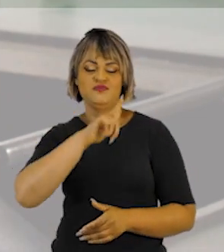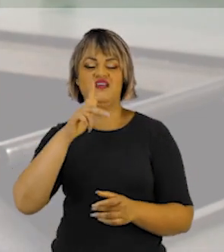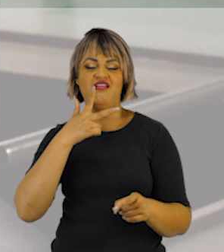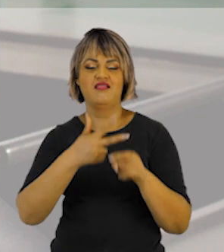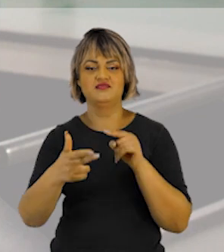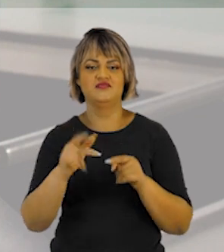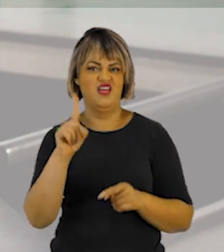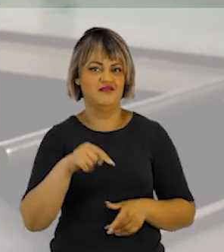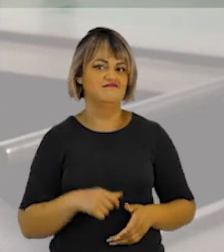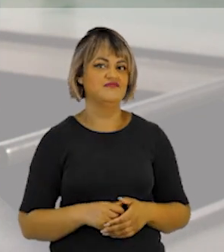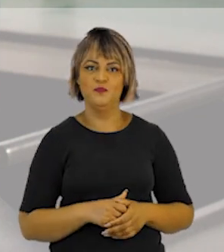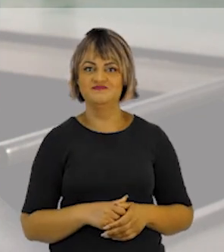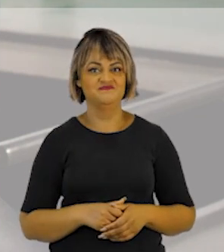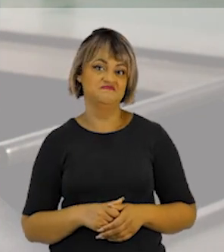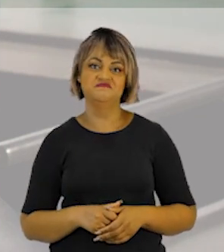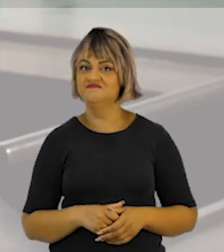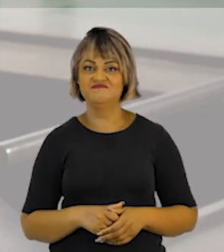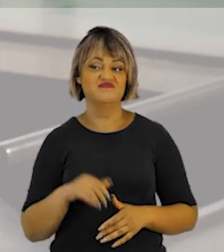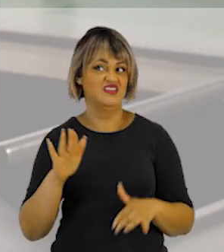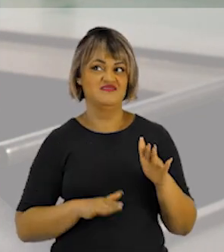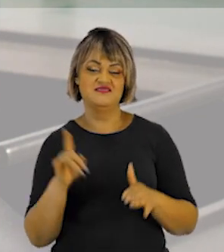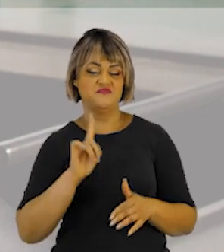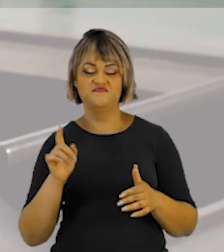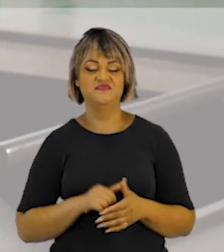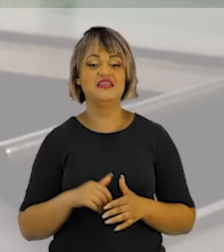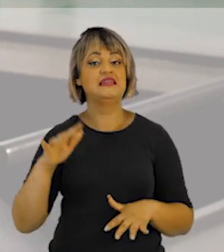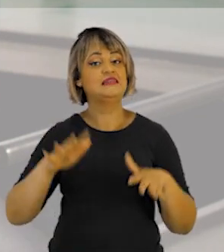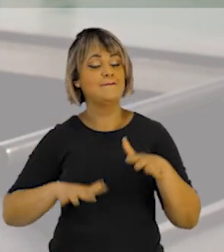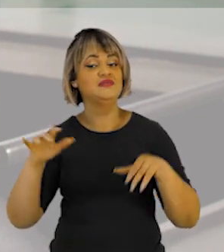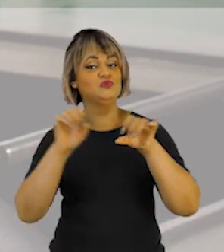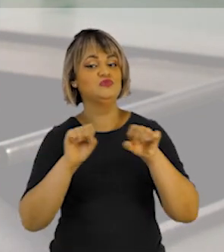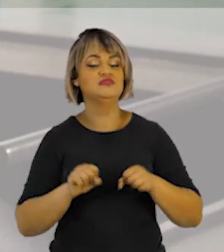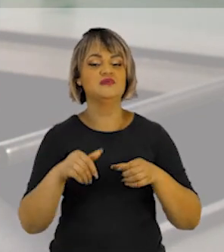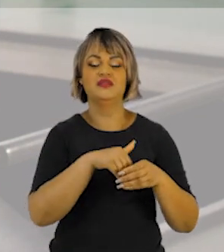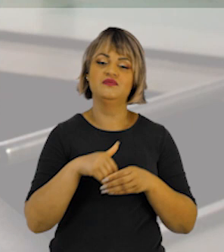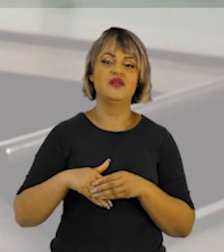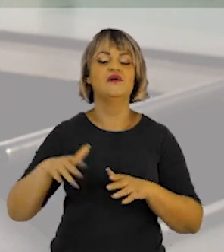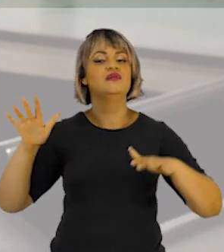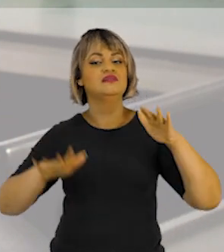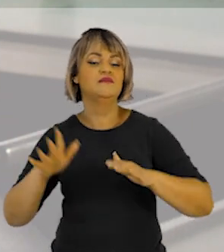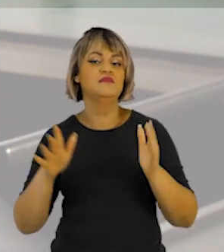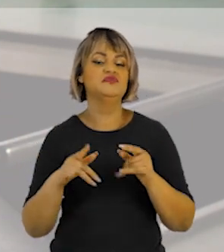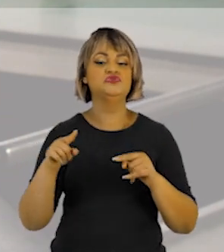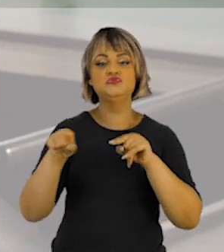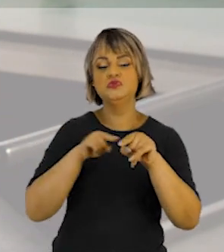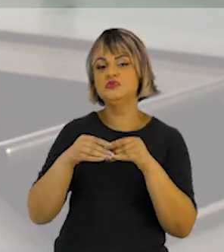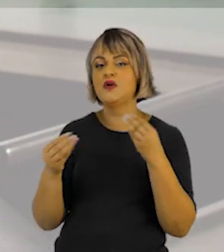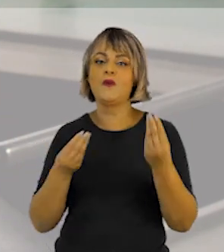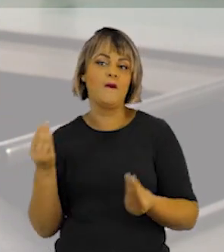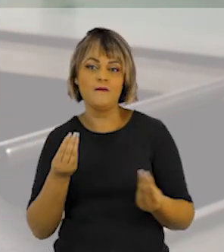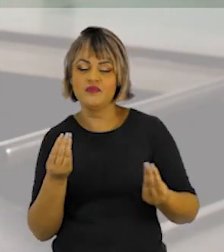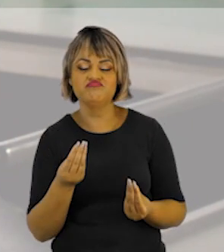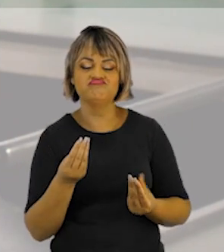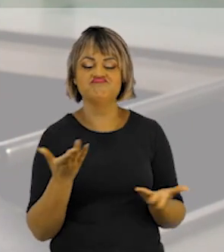candidato que tiver mais votos. Mas não necessariamente isso acontece. Depende do sistema eleitoral. Depende da fórmula de disputa